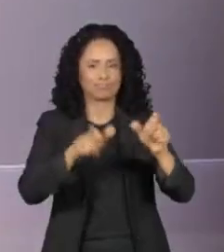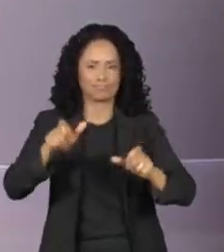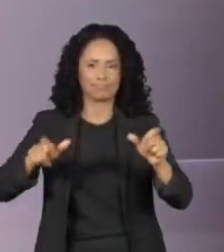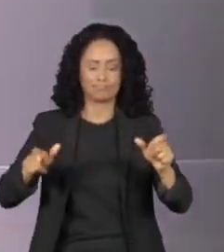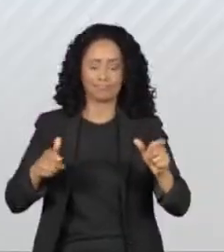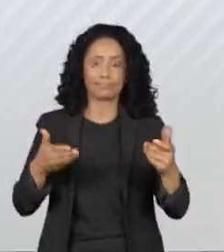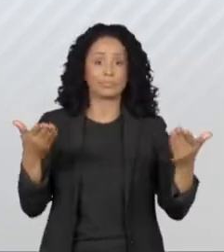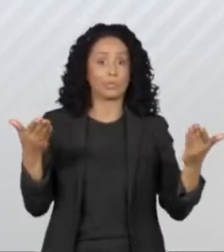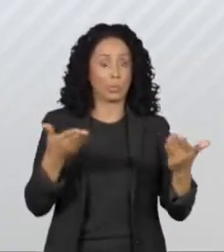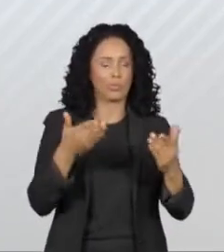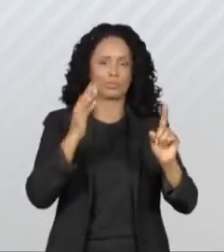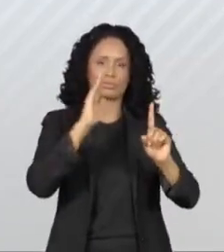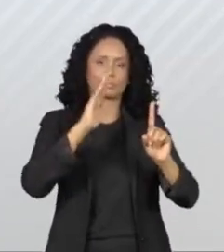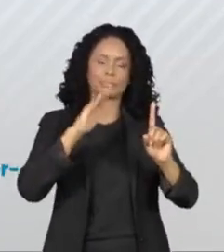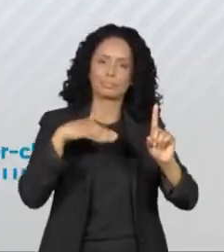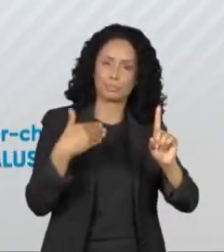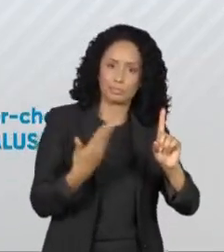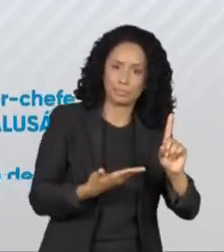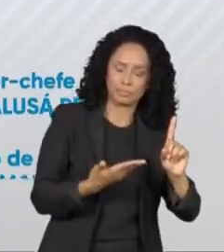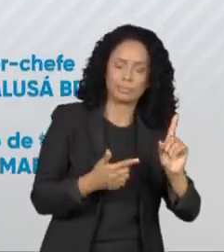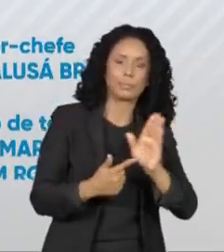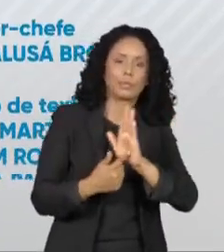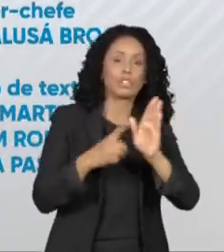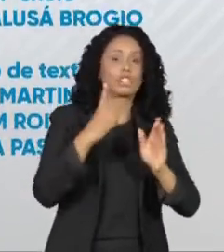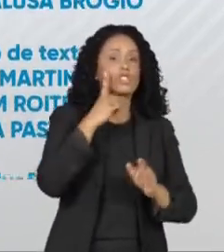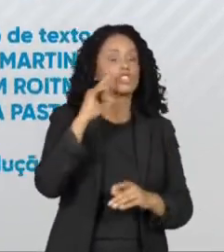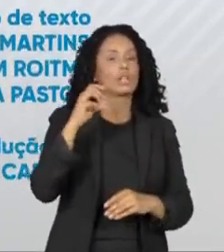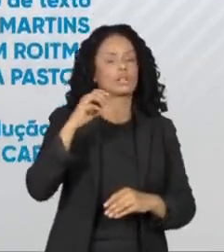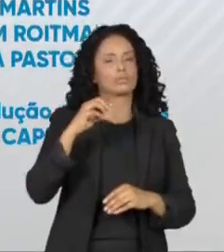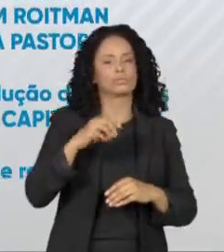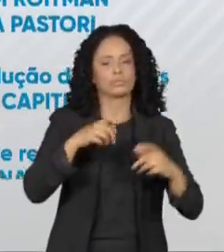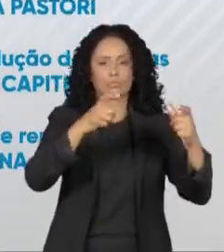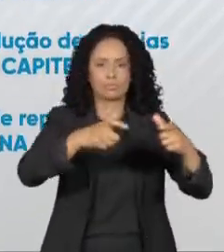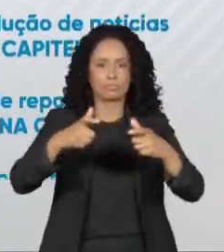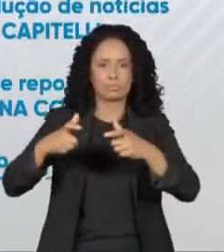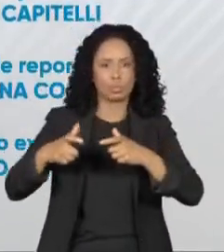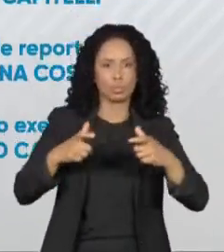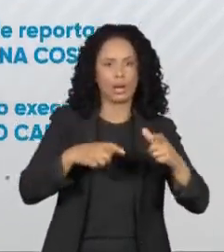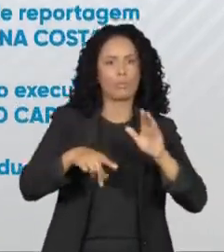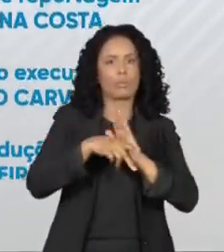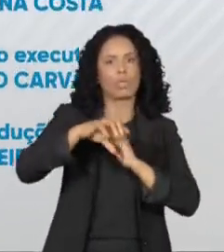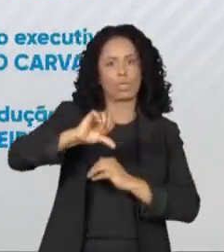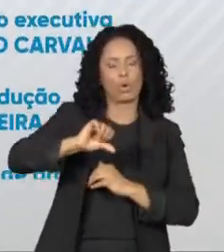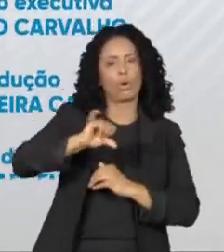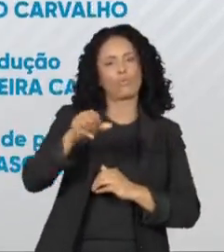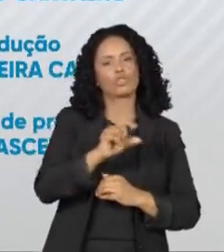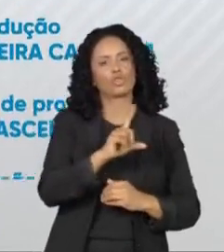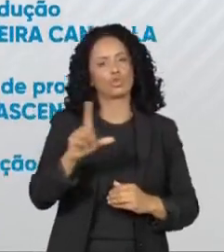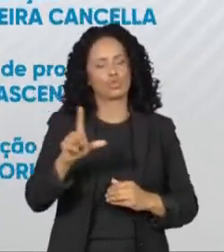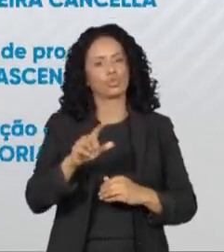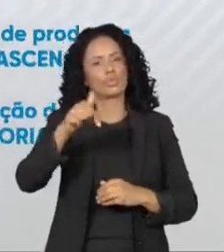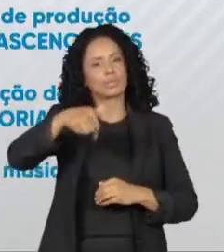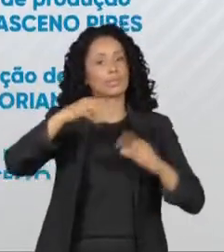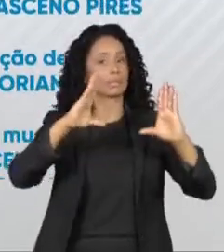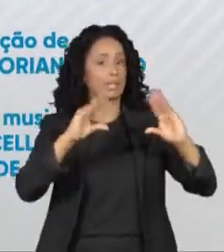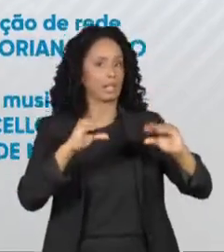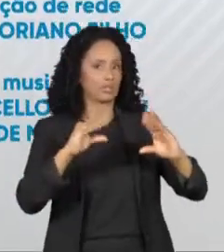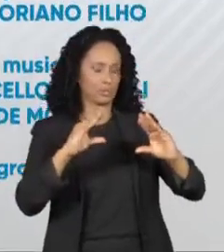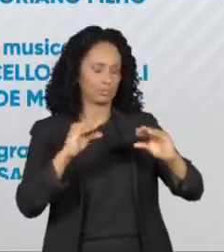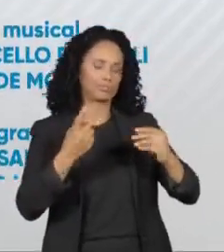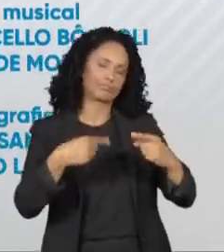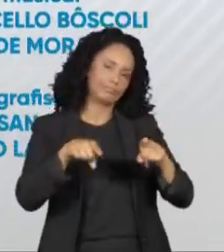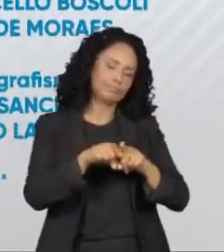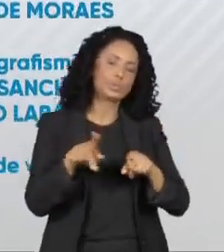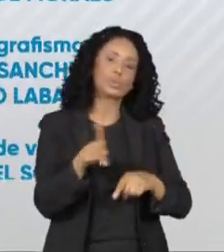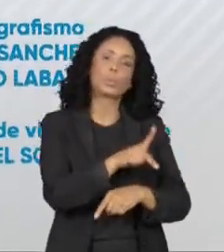solenidade será no Palácio 9 de julho, sede da Câmara Municipal, que fica no centro da capital paulista, a partir das 7 da noite. E o